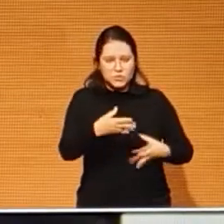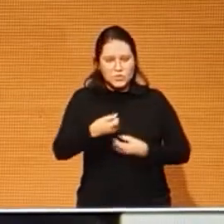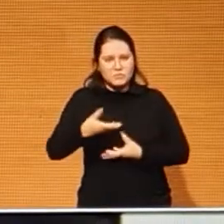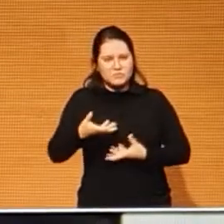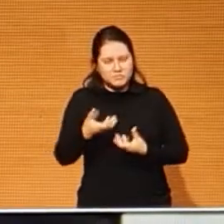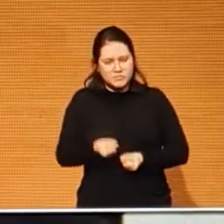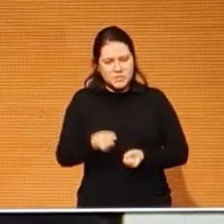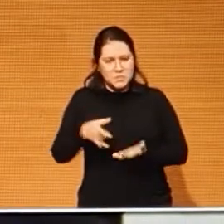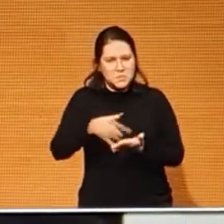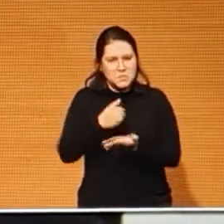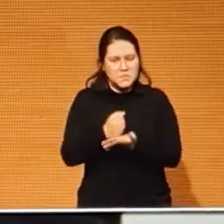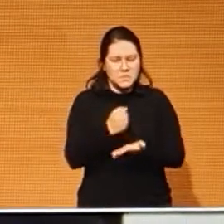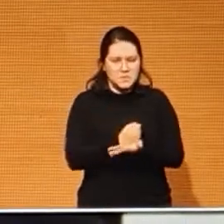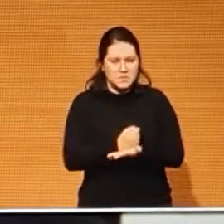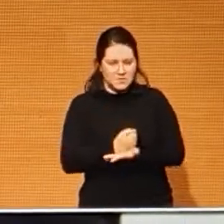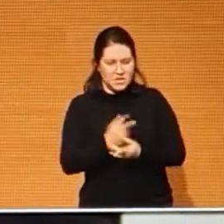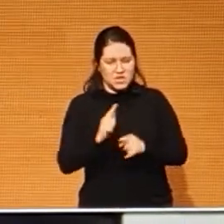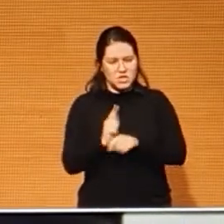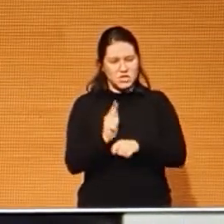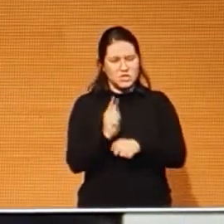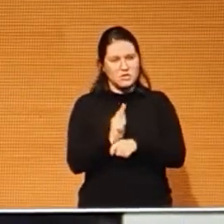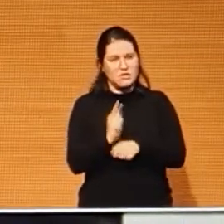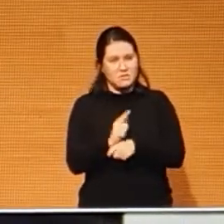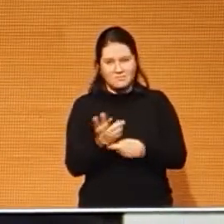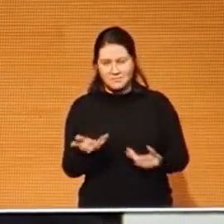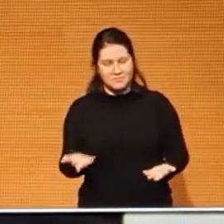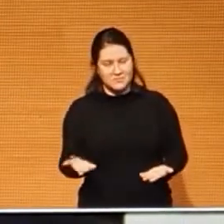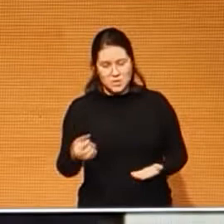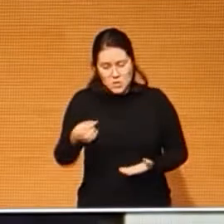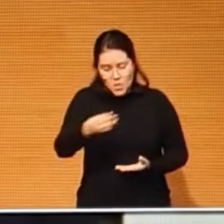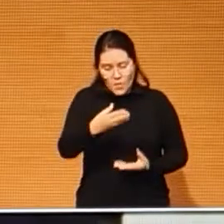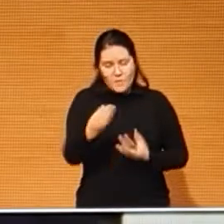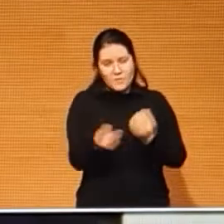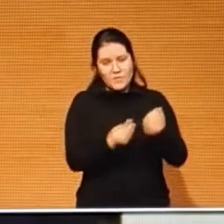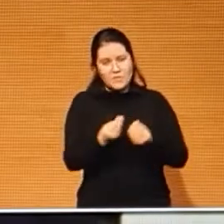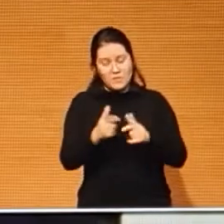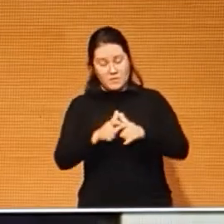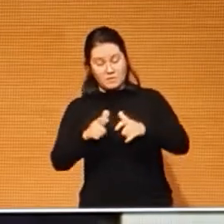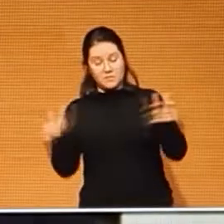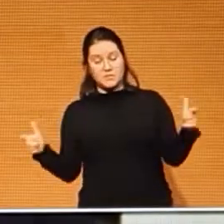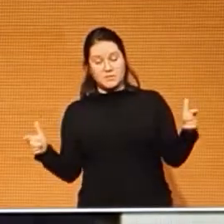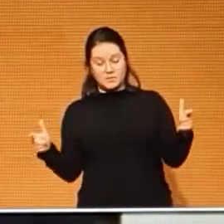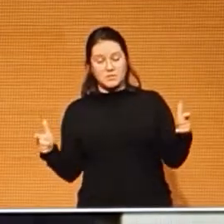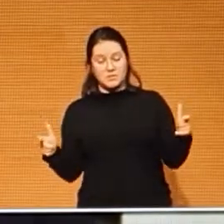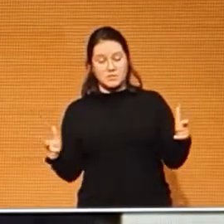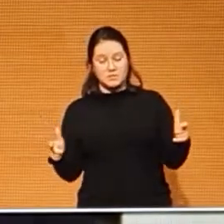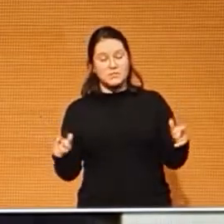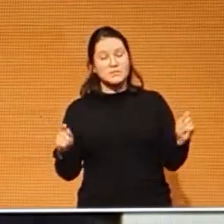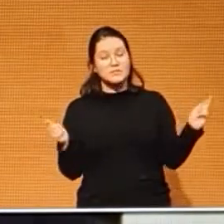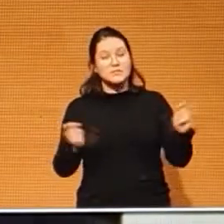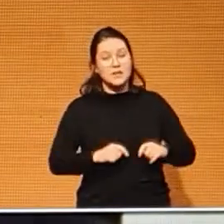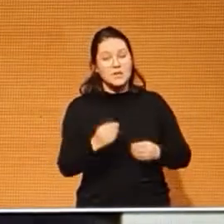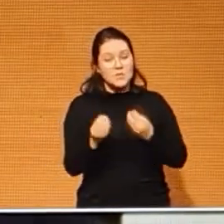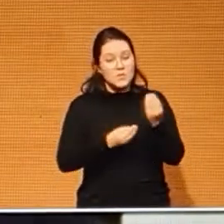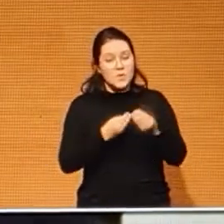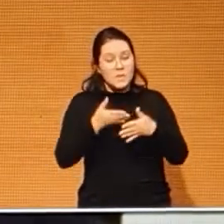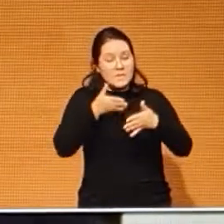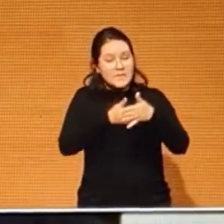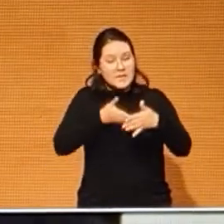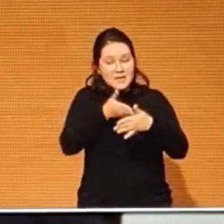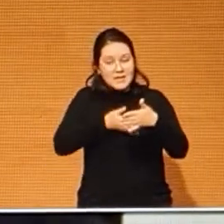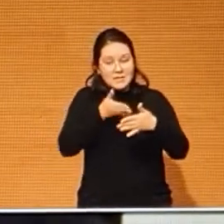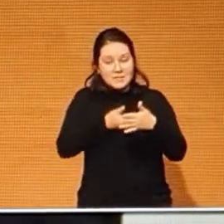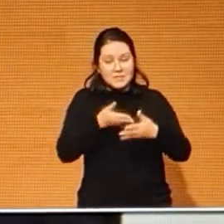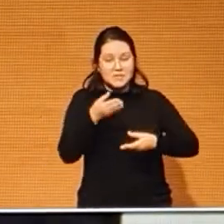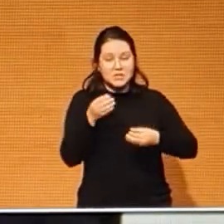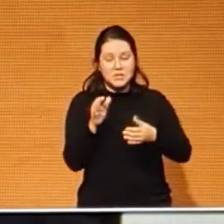gestão, isso ninguém falou ainda, permitindo e ampliando a possibilidade, sem limite de contratação de pessoal